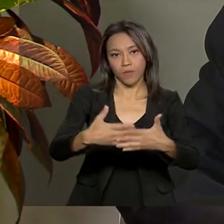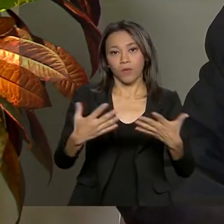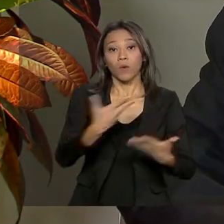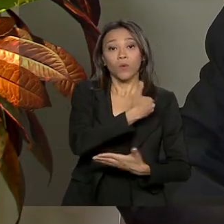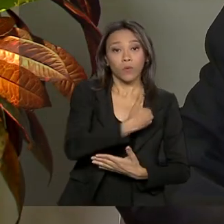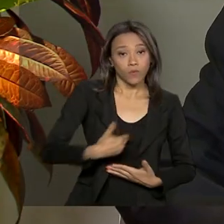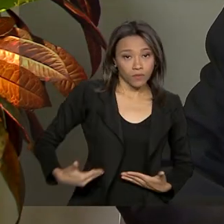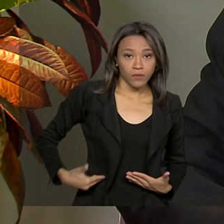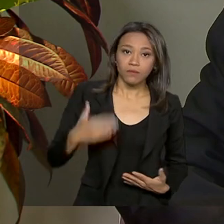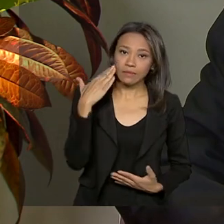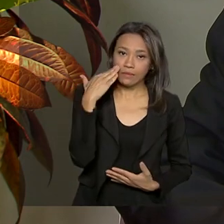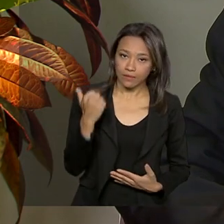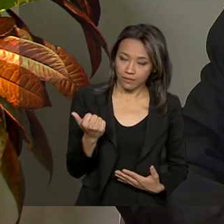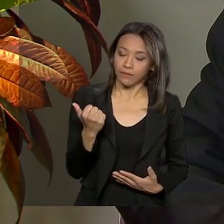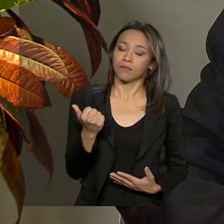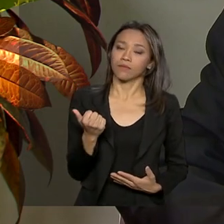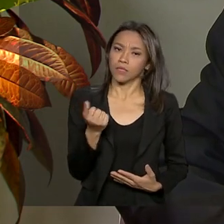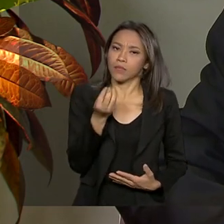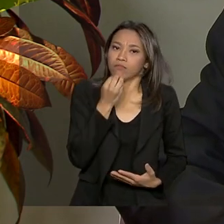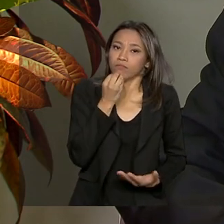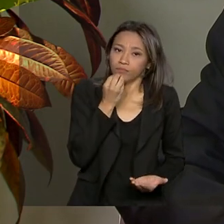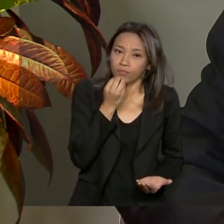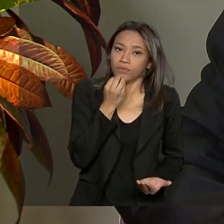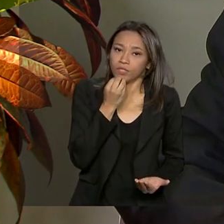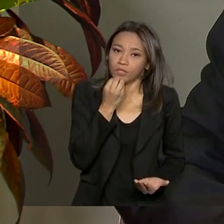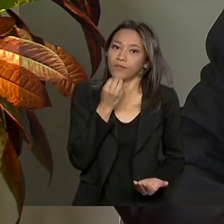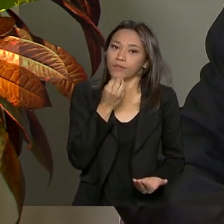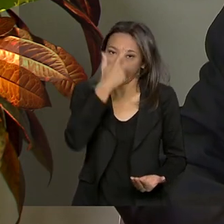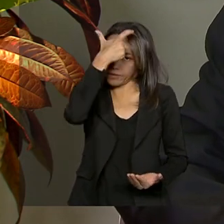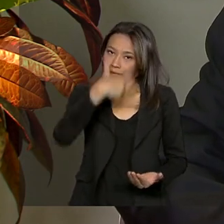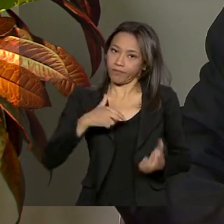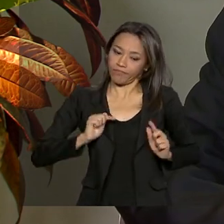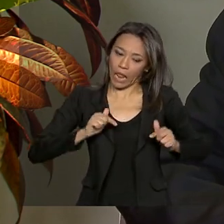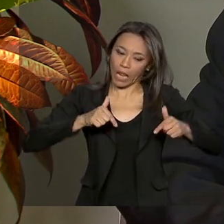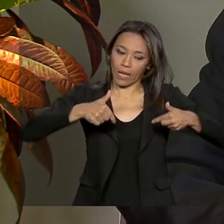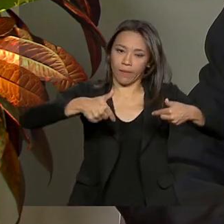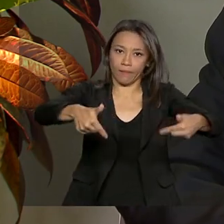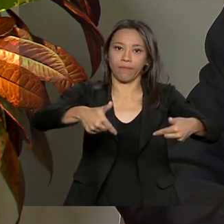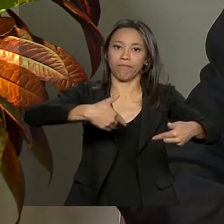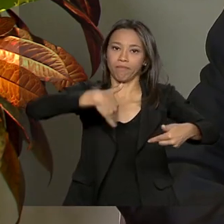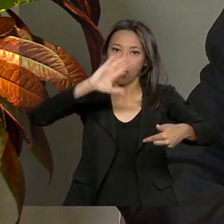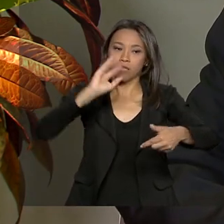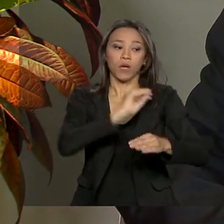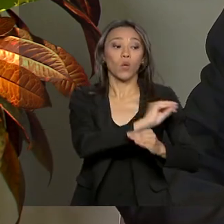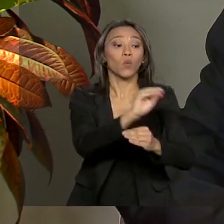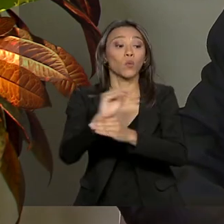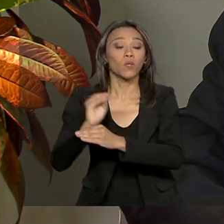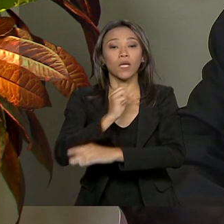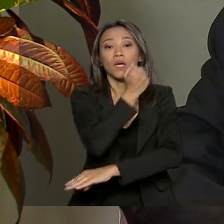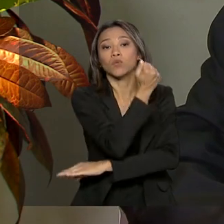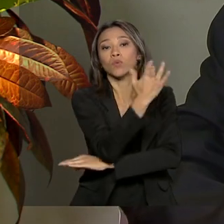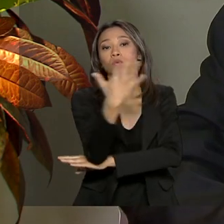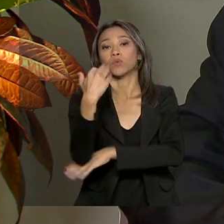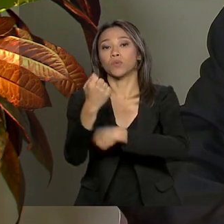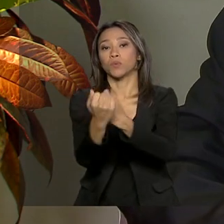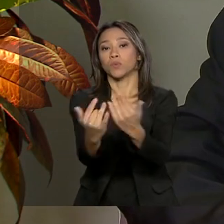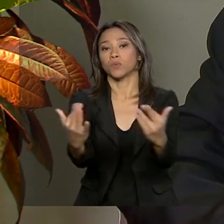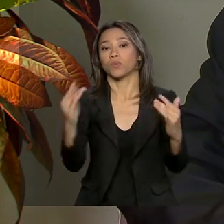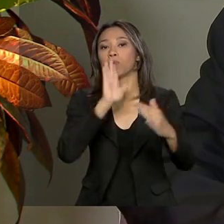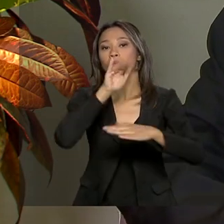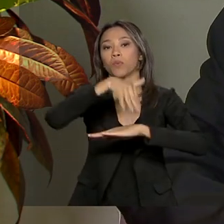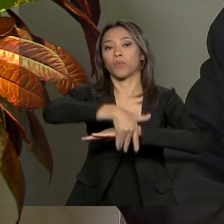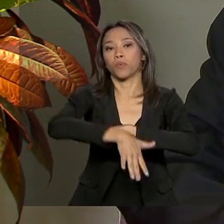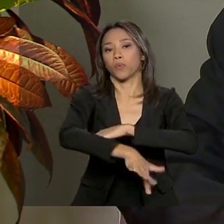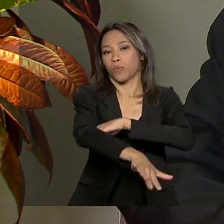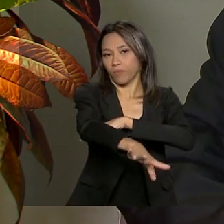governo reconhece que poderia ter sido mais eficiente na preservação do meio ambiente. Só que